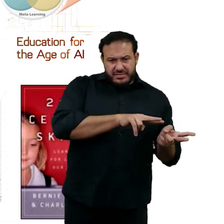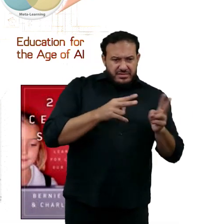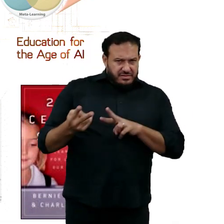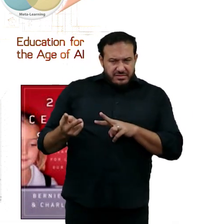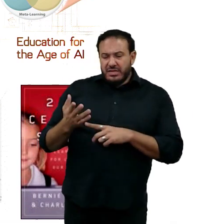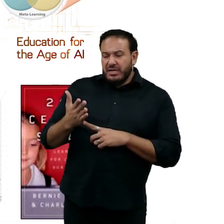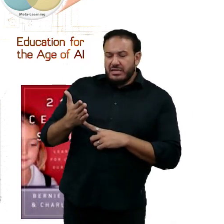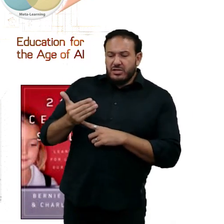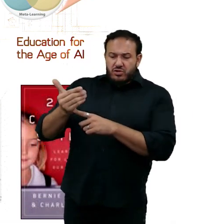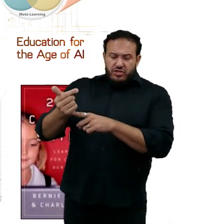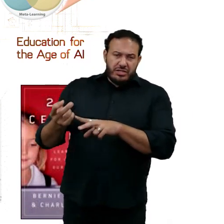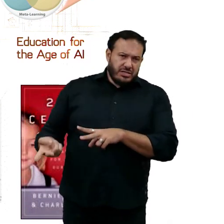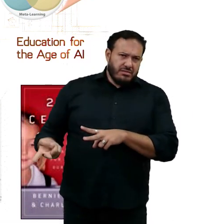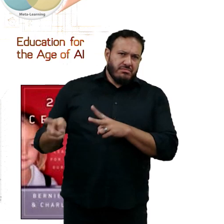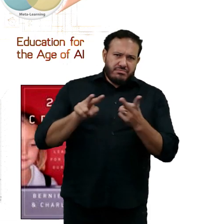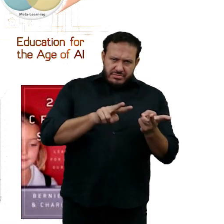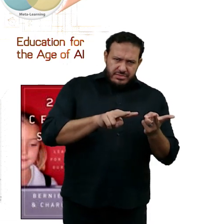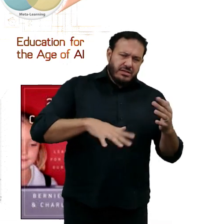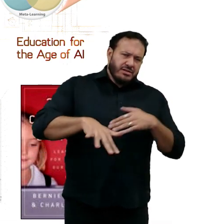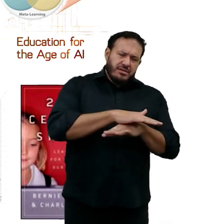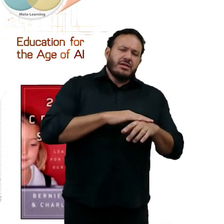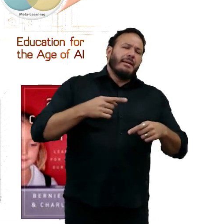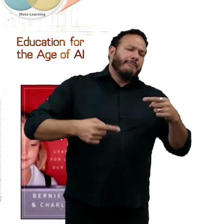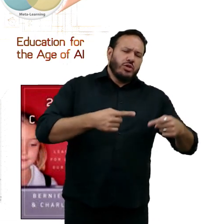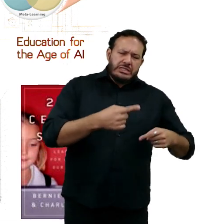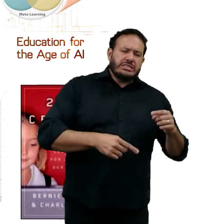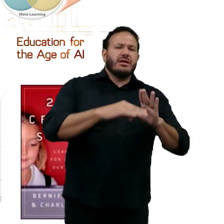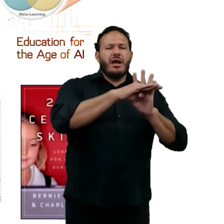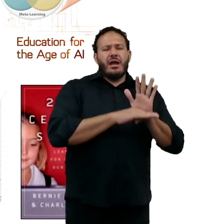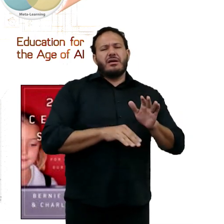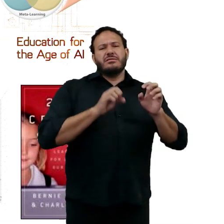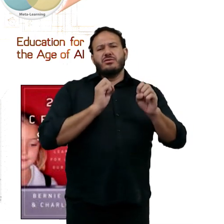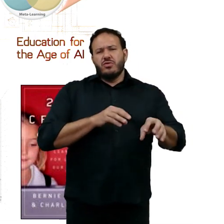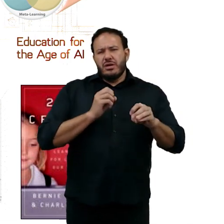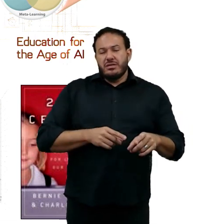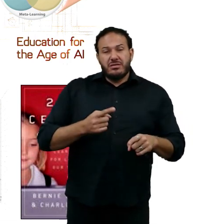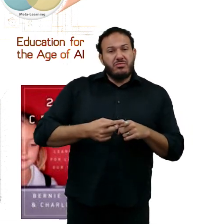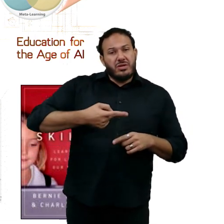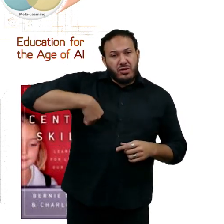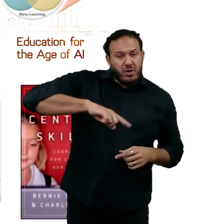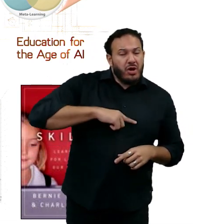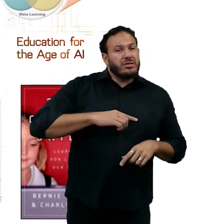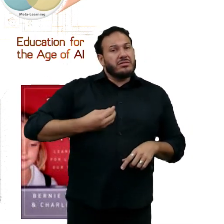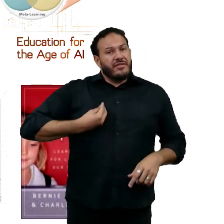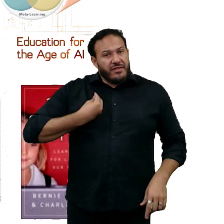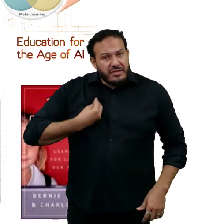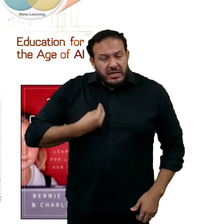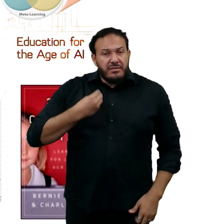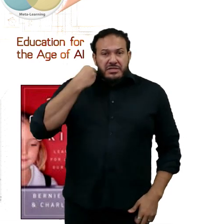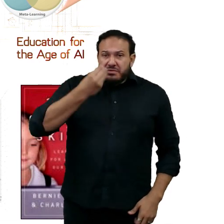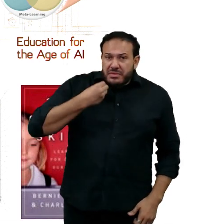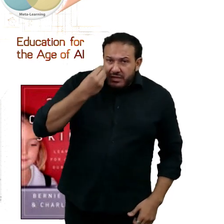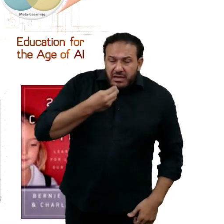políticas educacionais, porque nós vivenciamos e presenciamos as mudanças nos